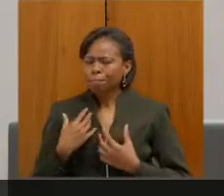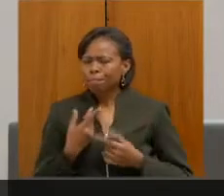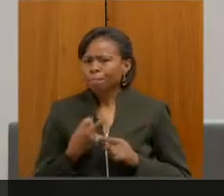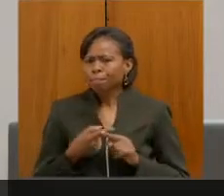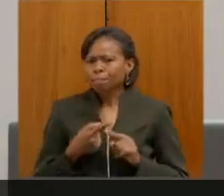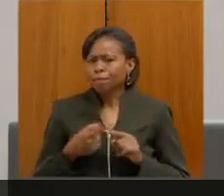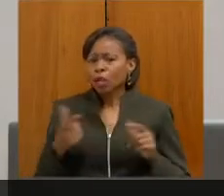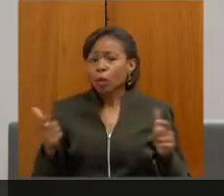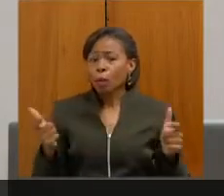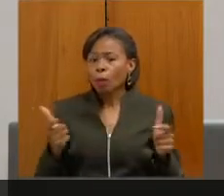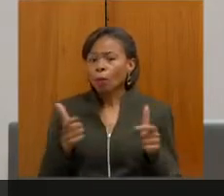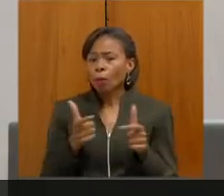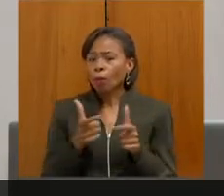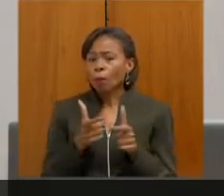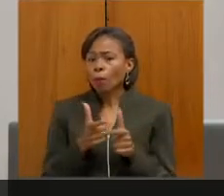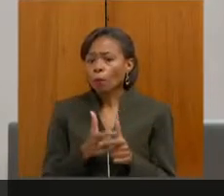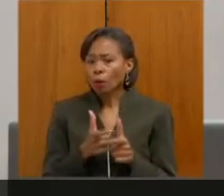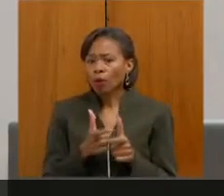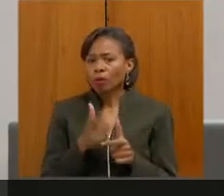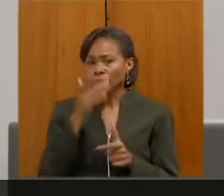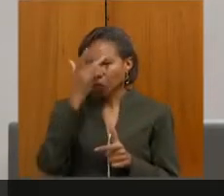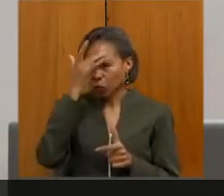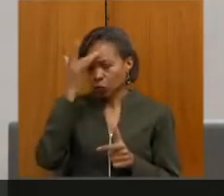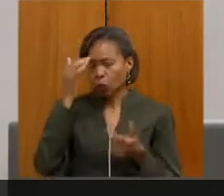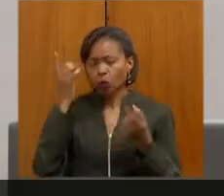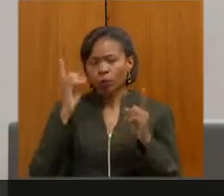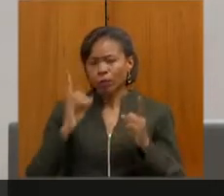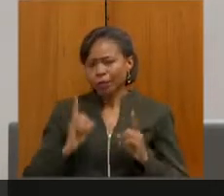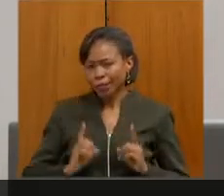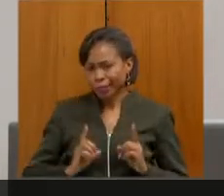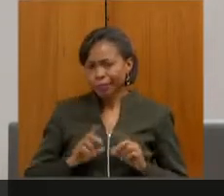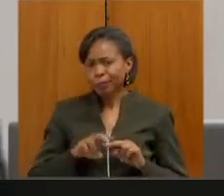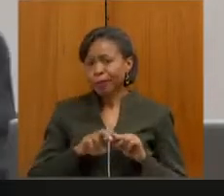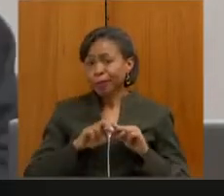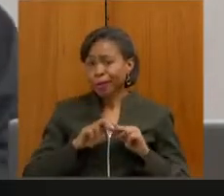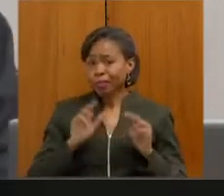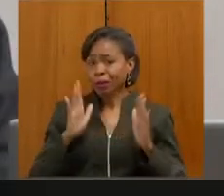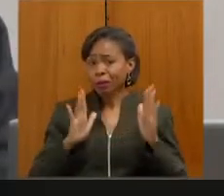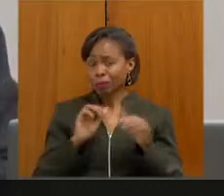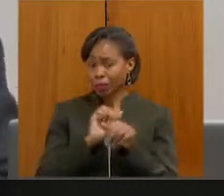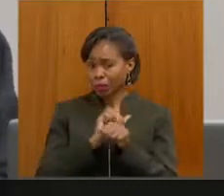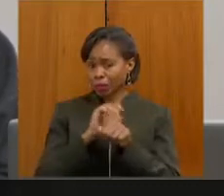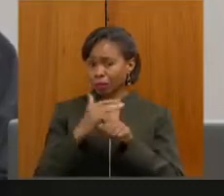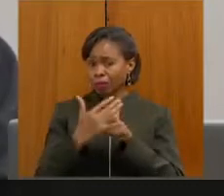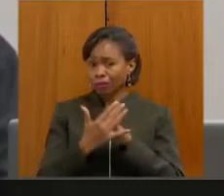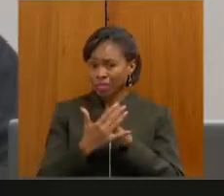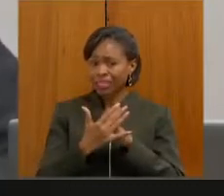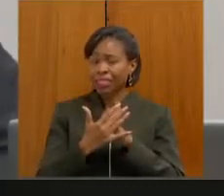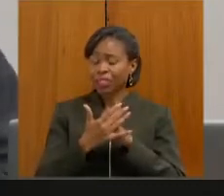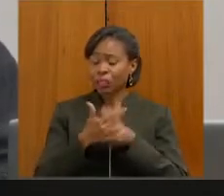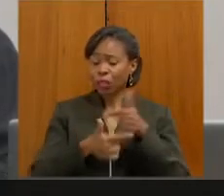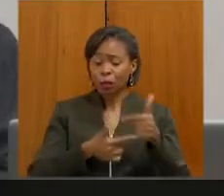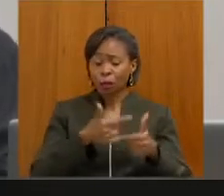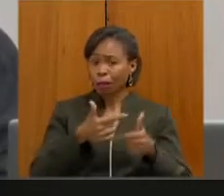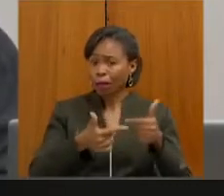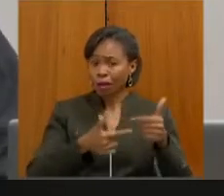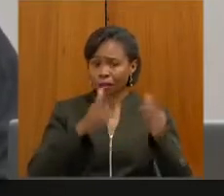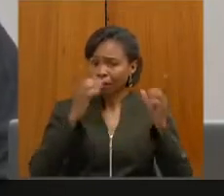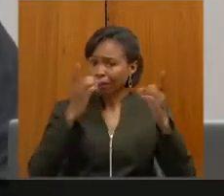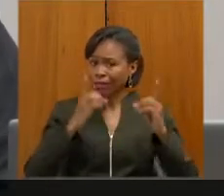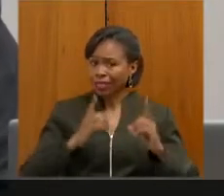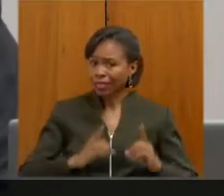pessoas com deficiência no mercado de trabalho. Nessa pandemia, realmente foi um momento crítico para as pessoas com deficiência.